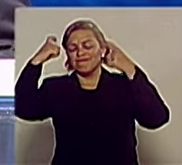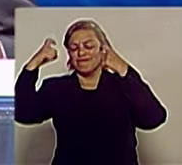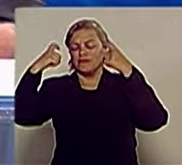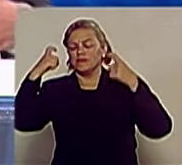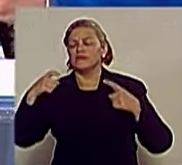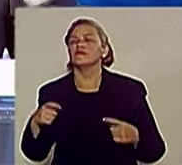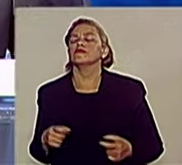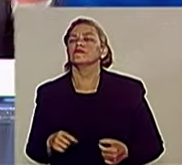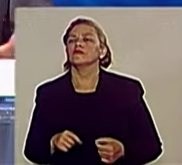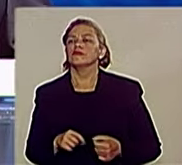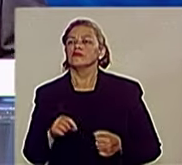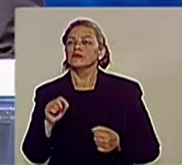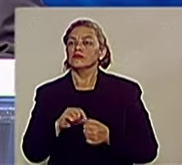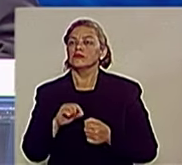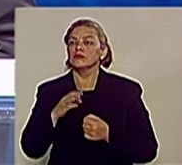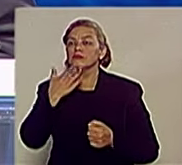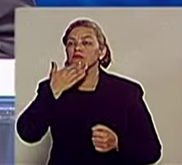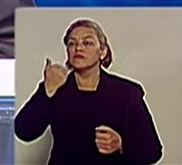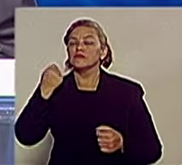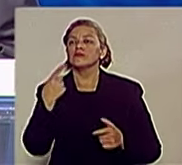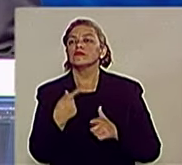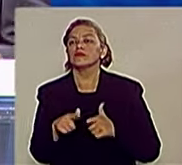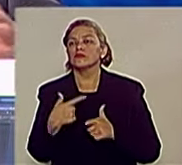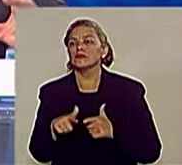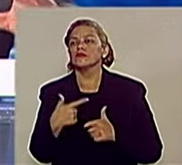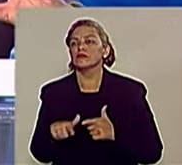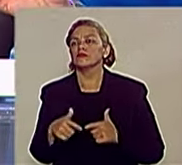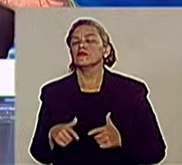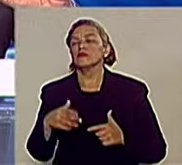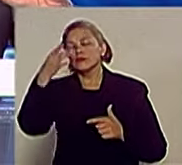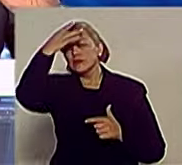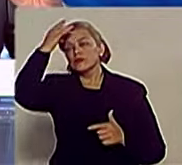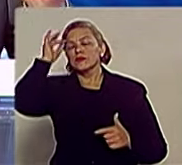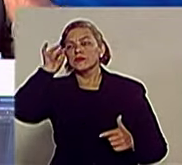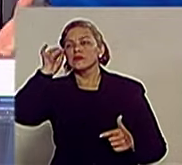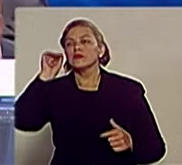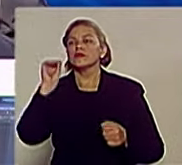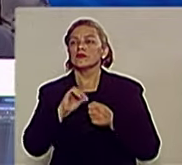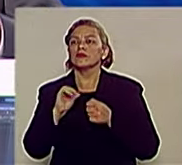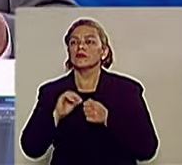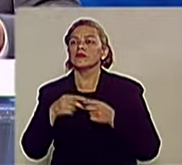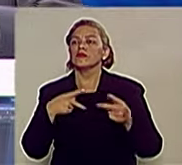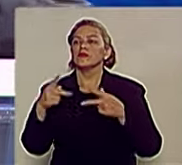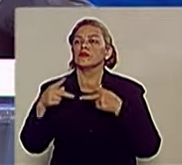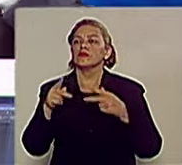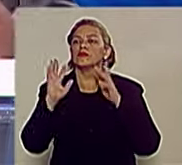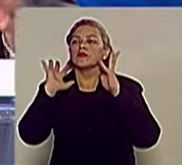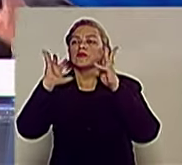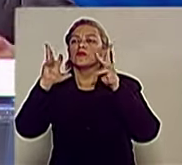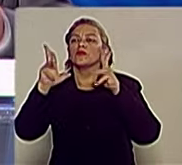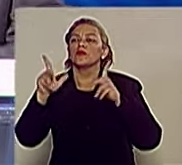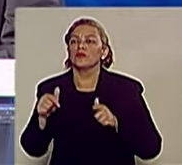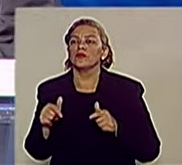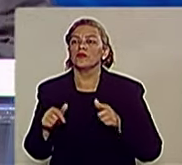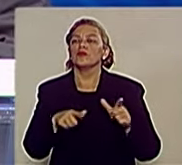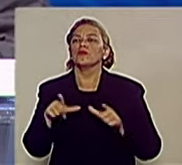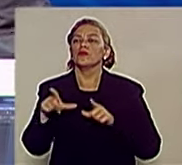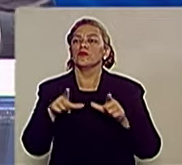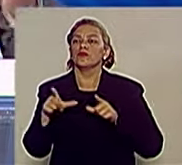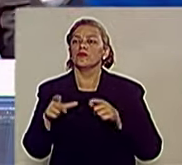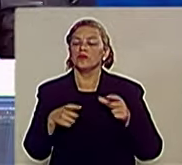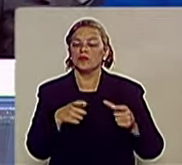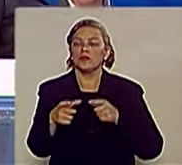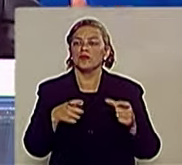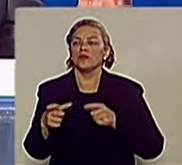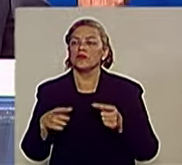população, em promover o desenvolvimento de São José, em fazer uma São José para todos. Trabalhando nos bairros já estruturados,